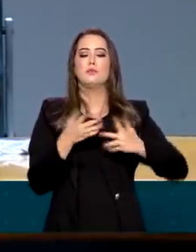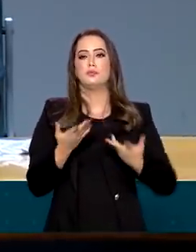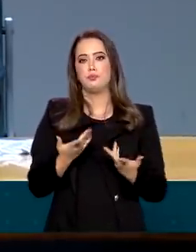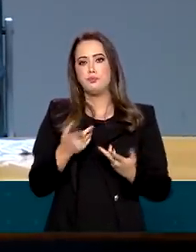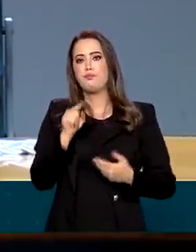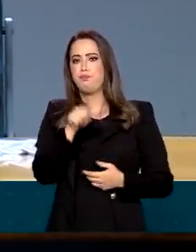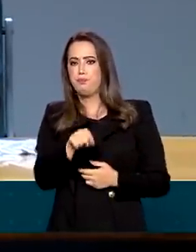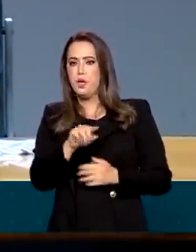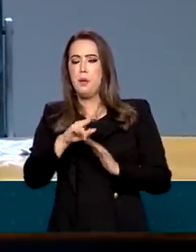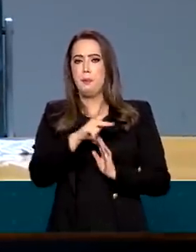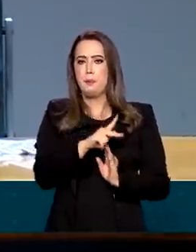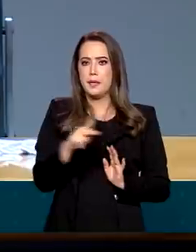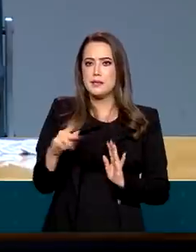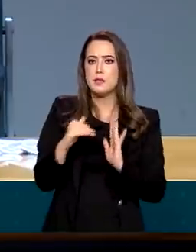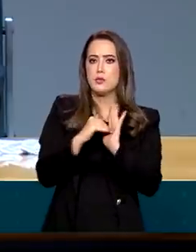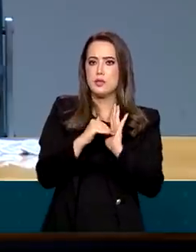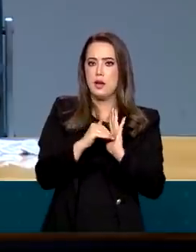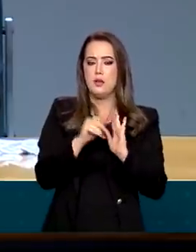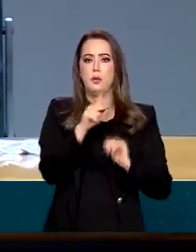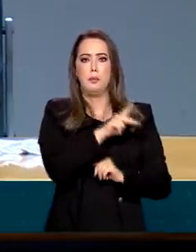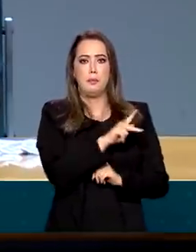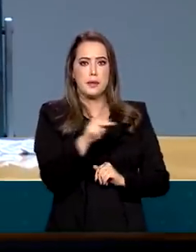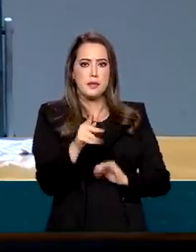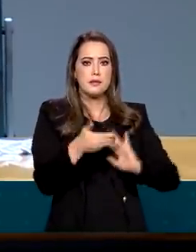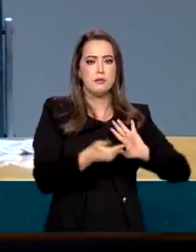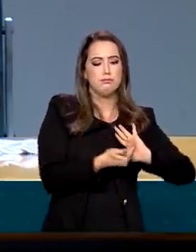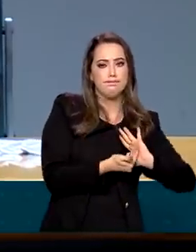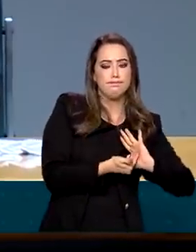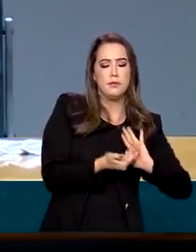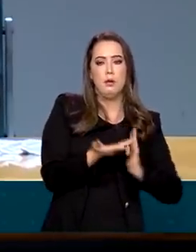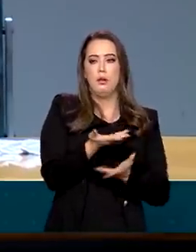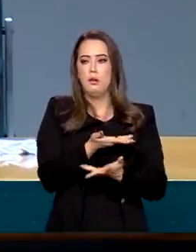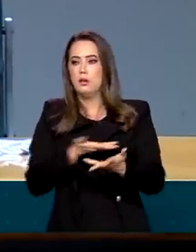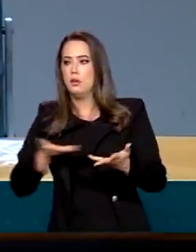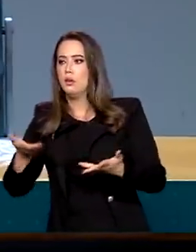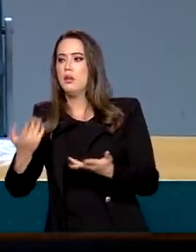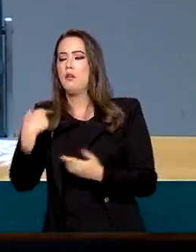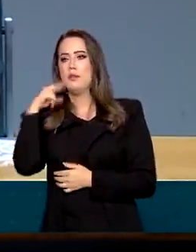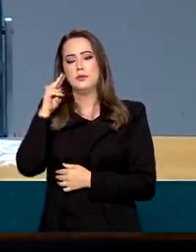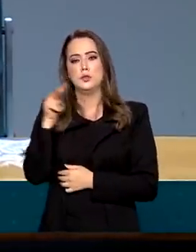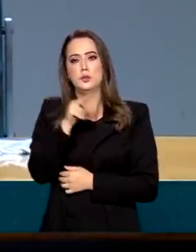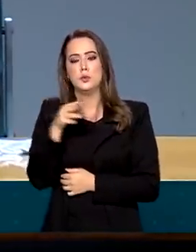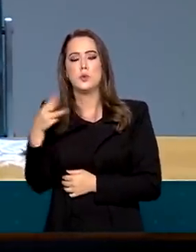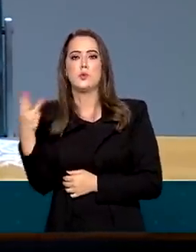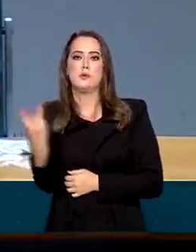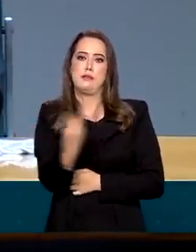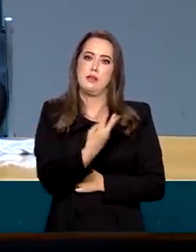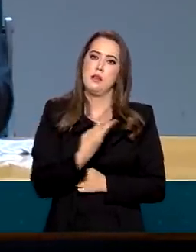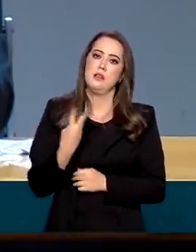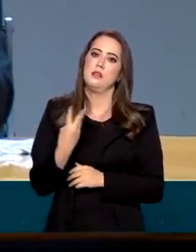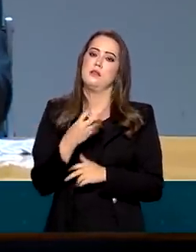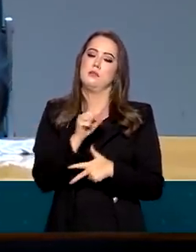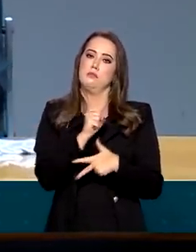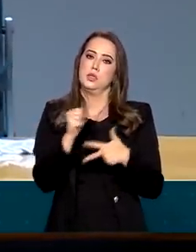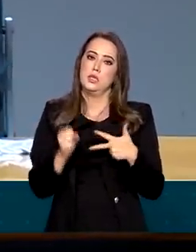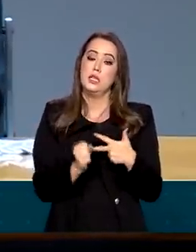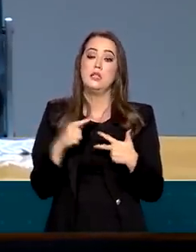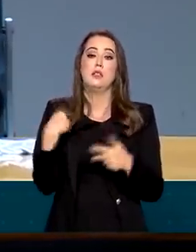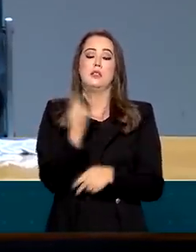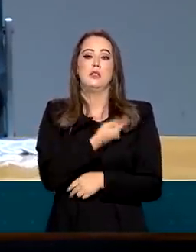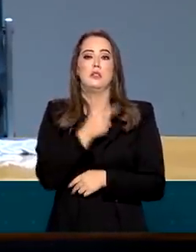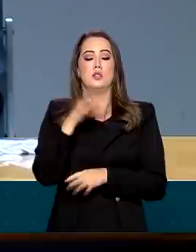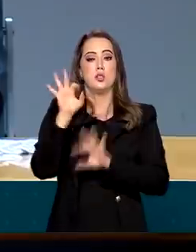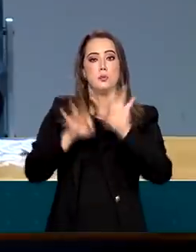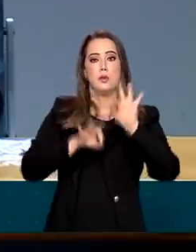o presidente Pacheco, o Executivo, ouvindo o ministro do Supremo, elaboramos. o que seria uma PEC dos